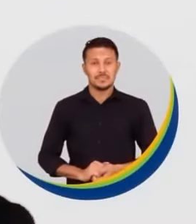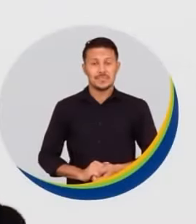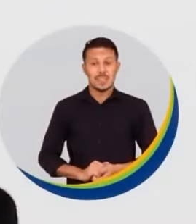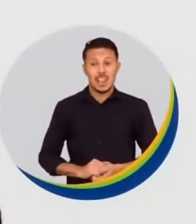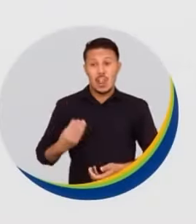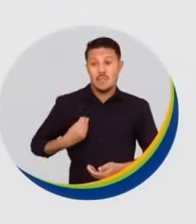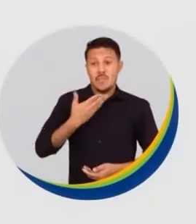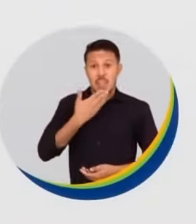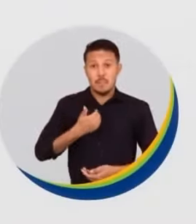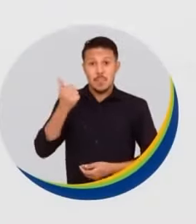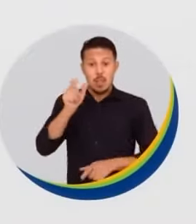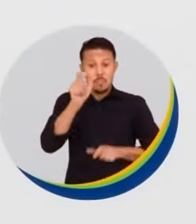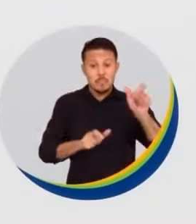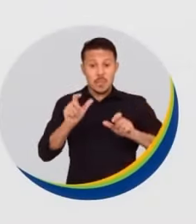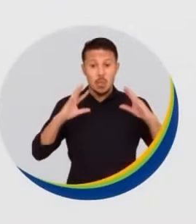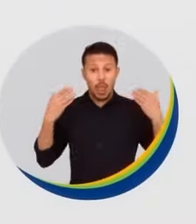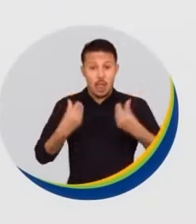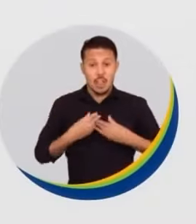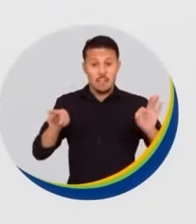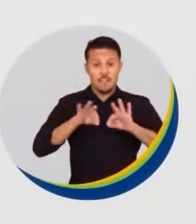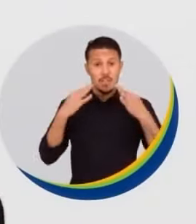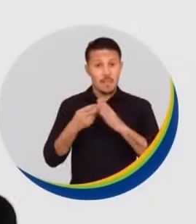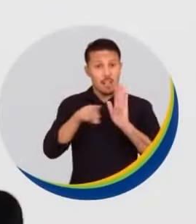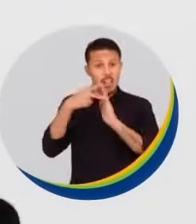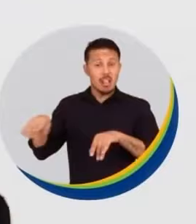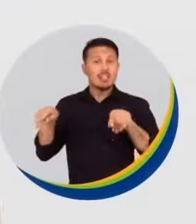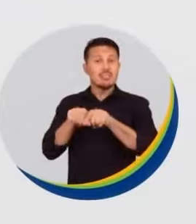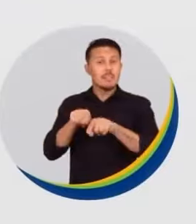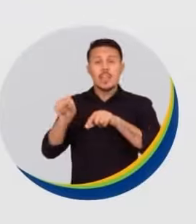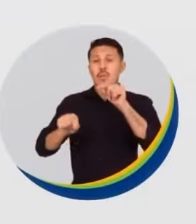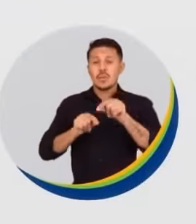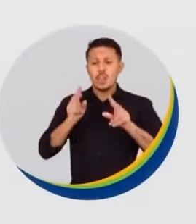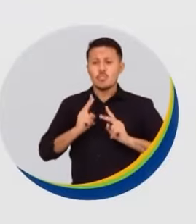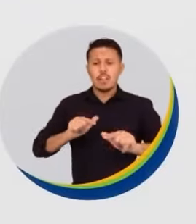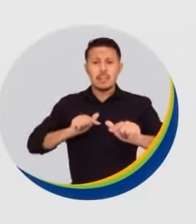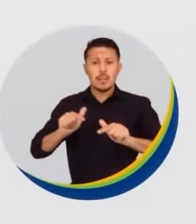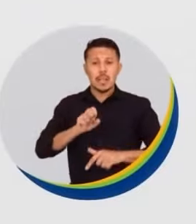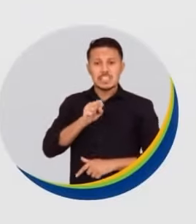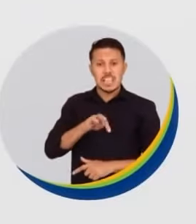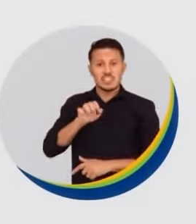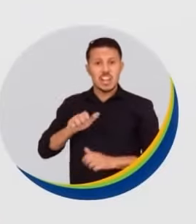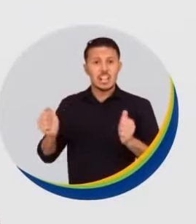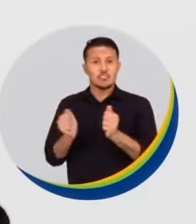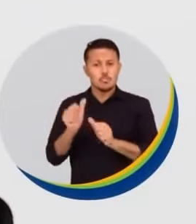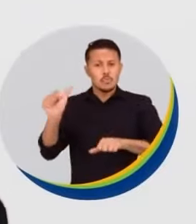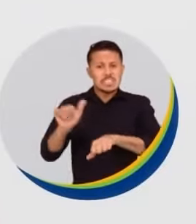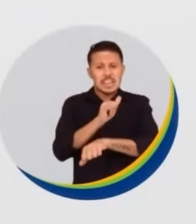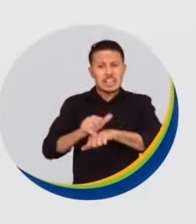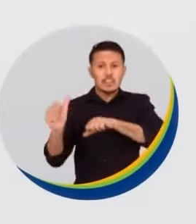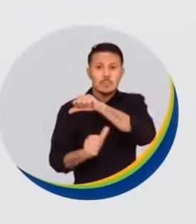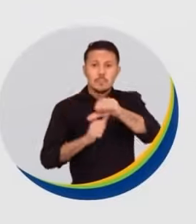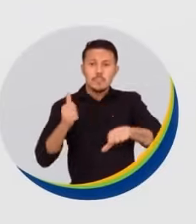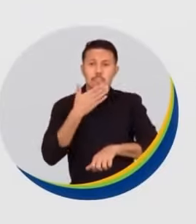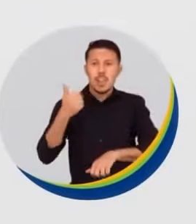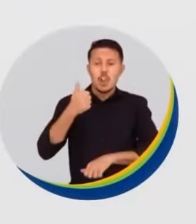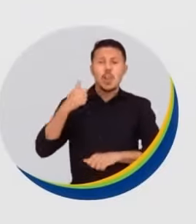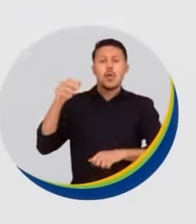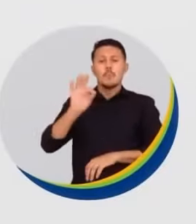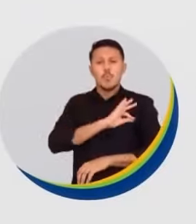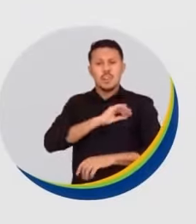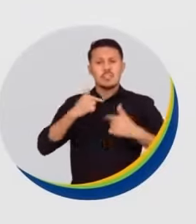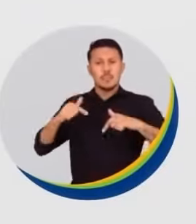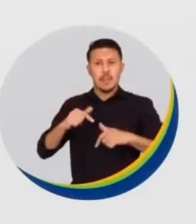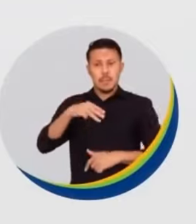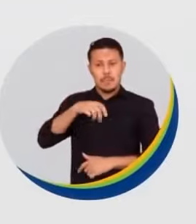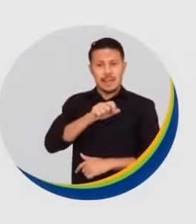qualidade de vida do autista e de sua família e a continuidade do meu projeto, Operação Sentinela, que muda a forma do patrulhamento da polícia. Vote Marzagão,